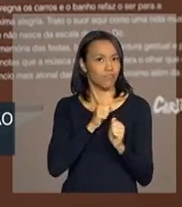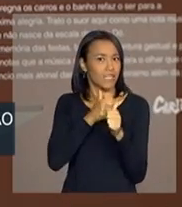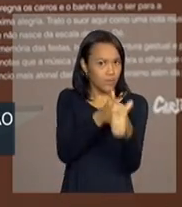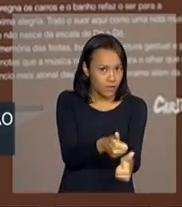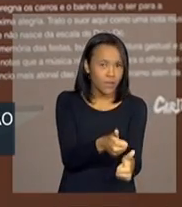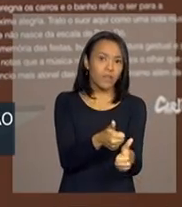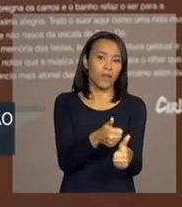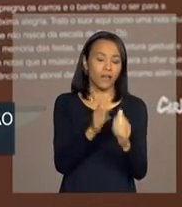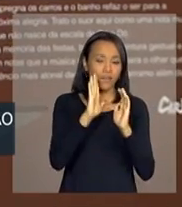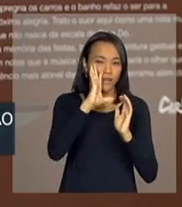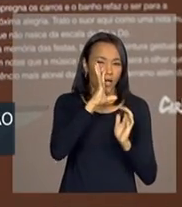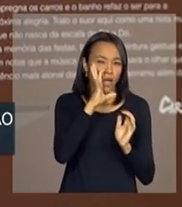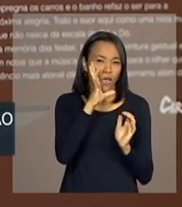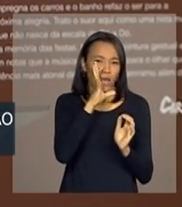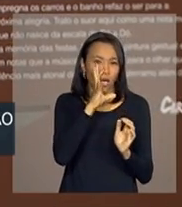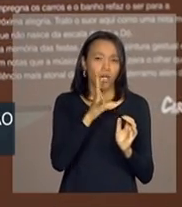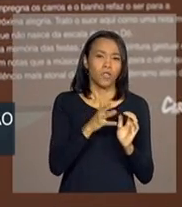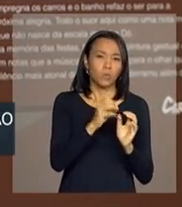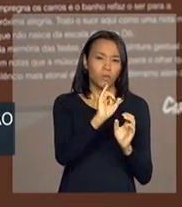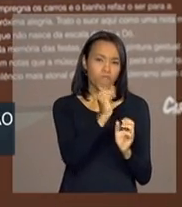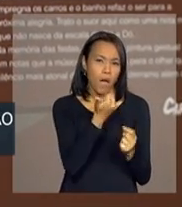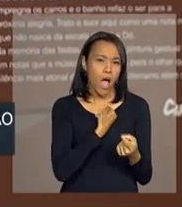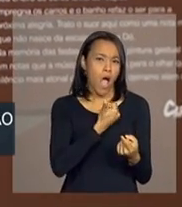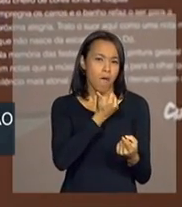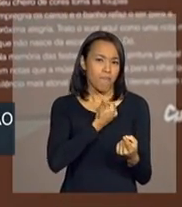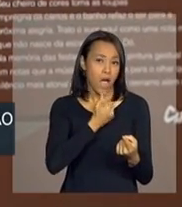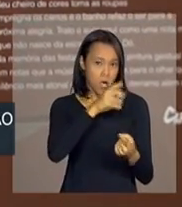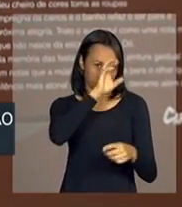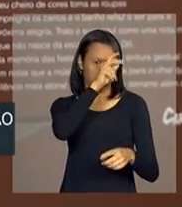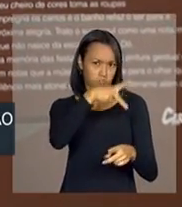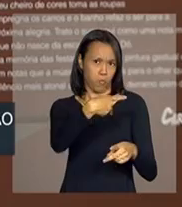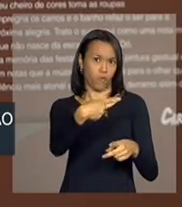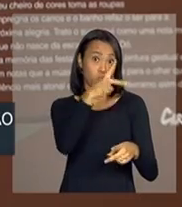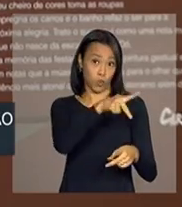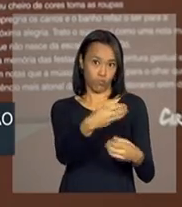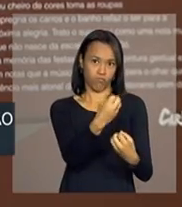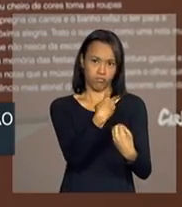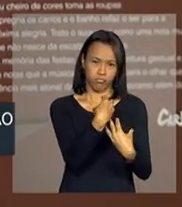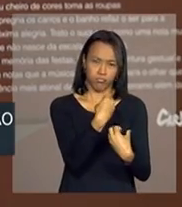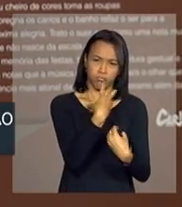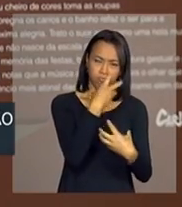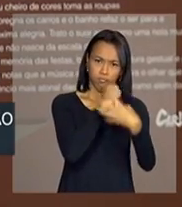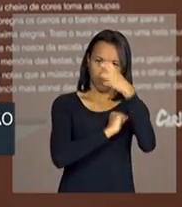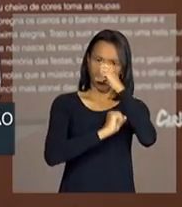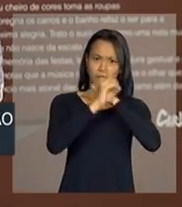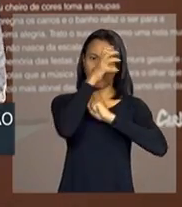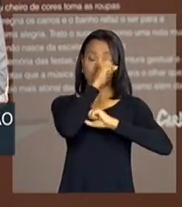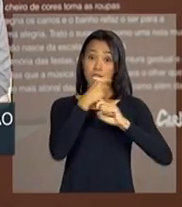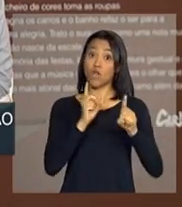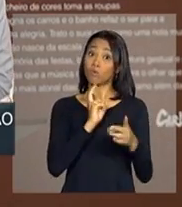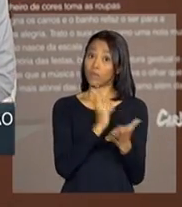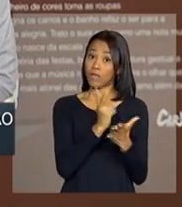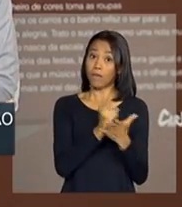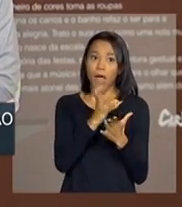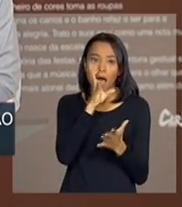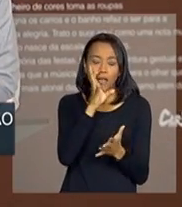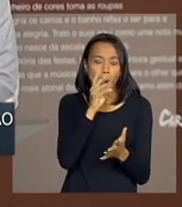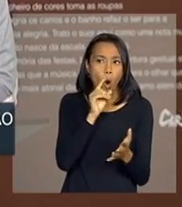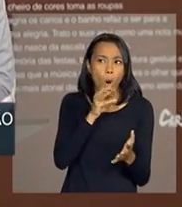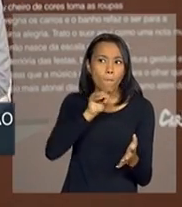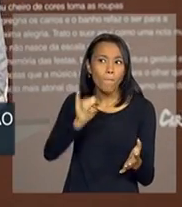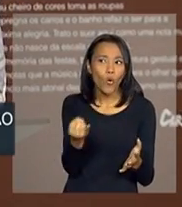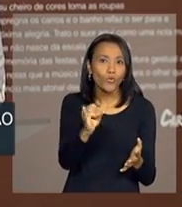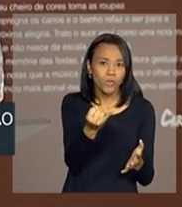atento aos dizeres do mestre, mas, sobretudo, atento em que as oportunidades